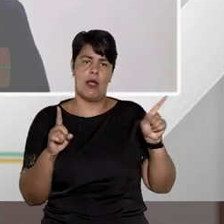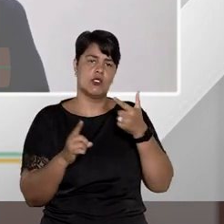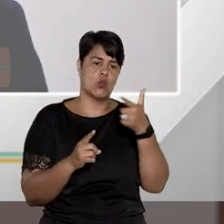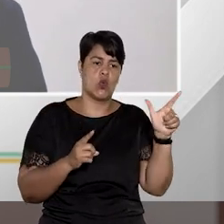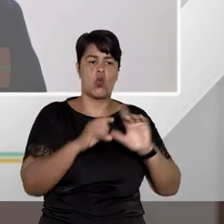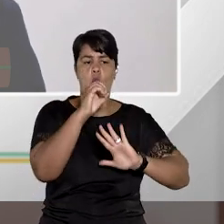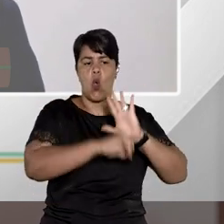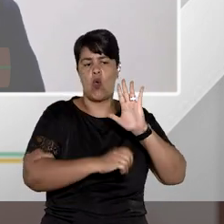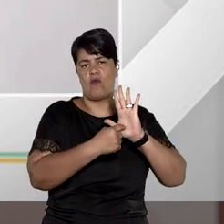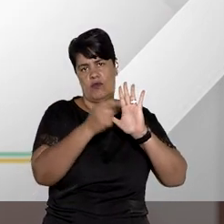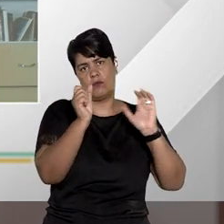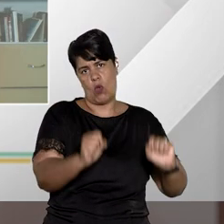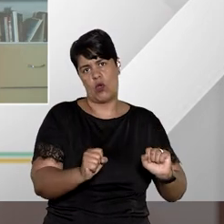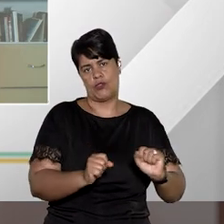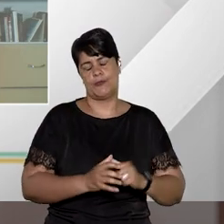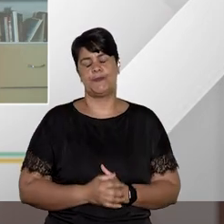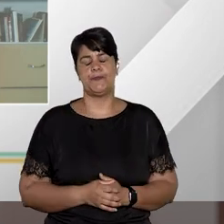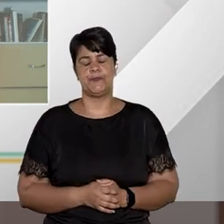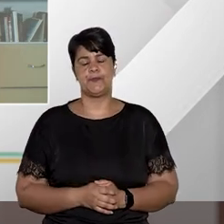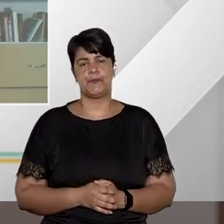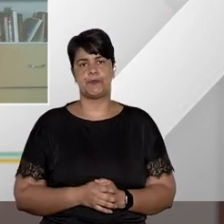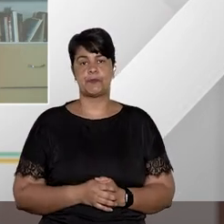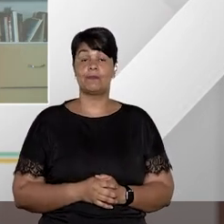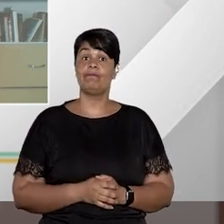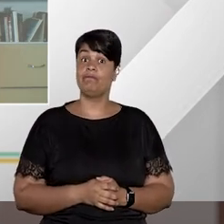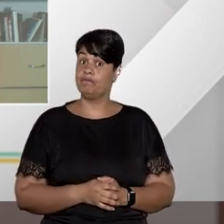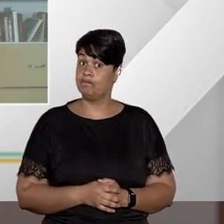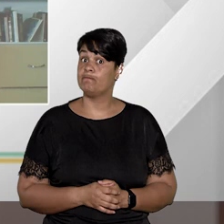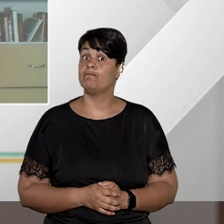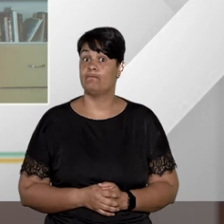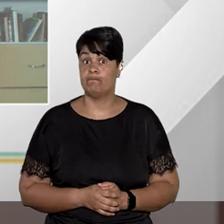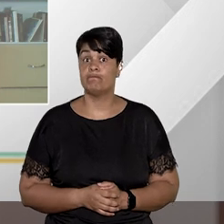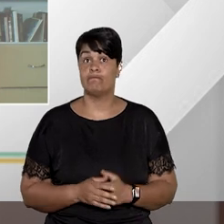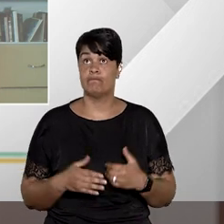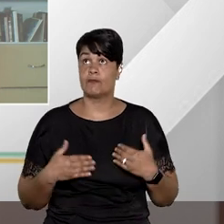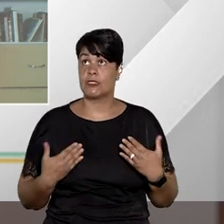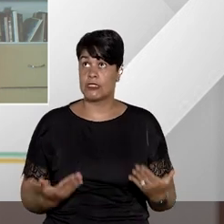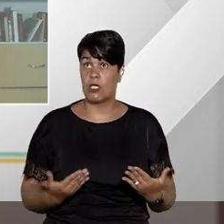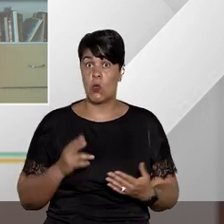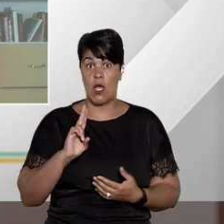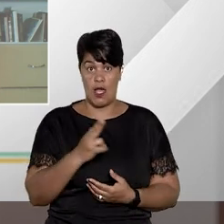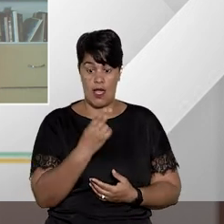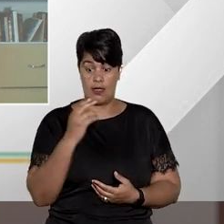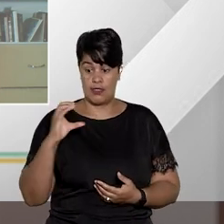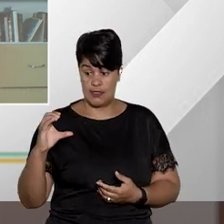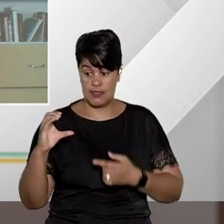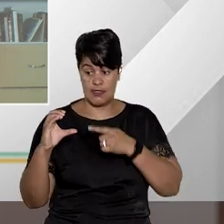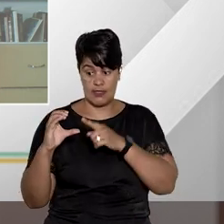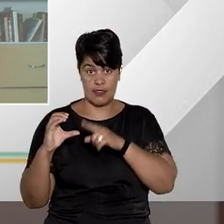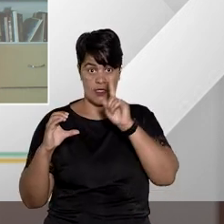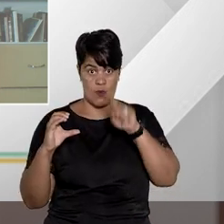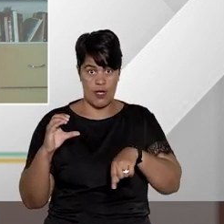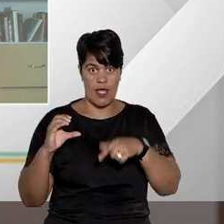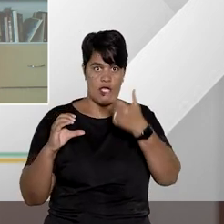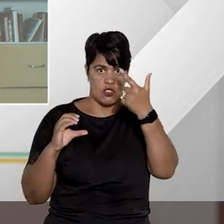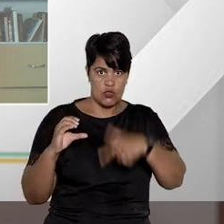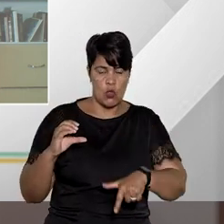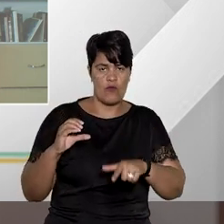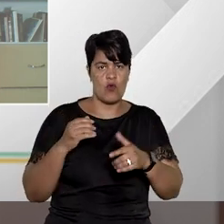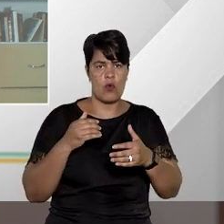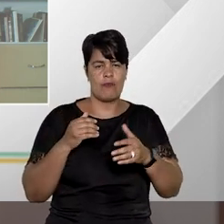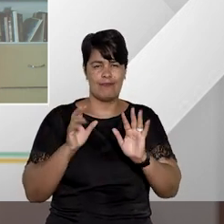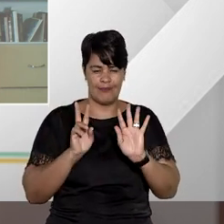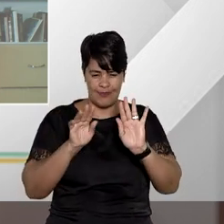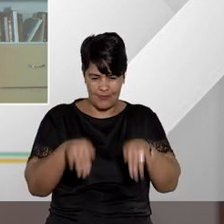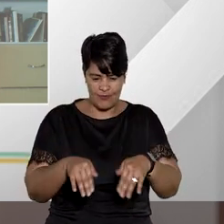ofício. Então, doutor Aragonê, como o senhor falou, o habeas corpus não é cabível como sucedâneo de qualquer que seja o